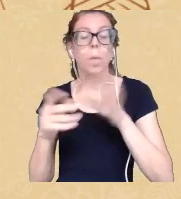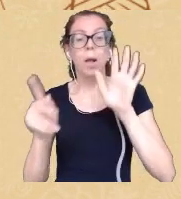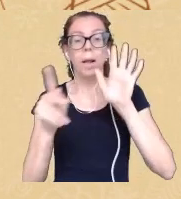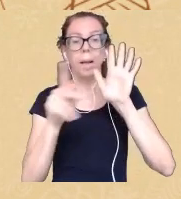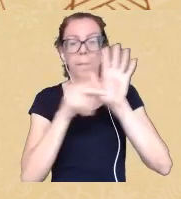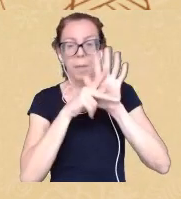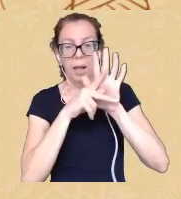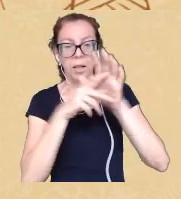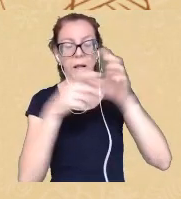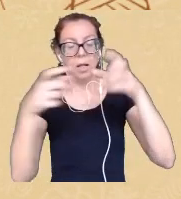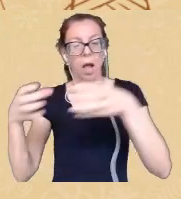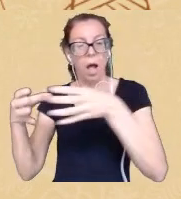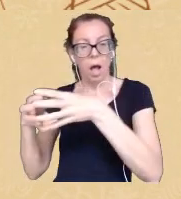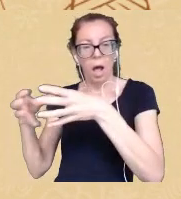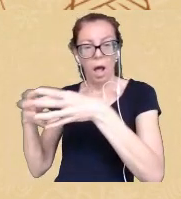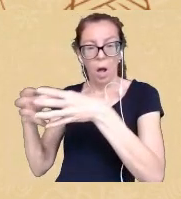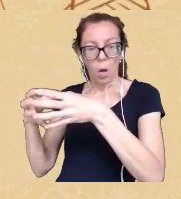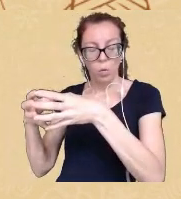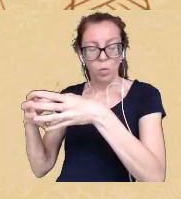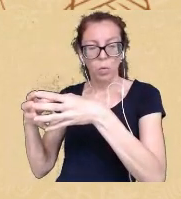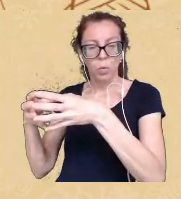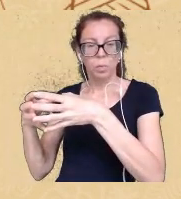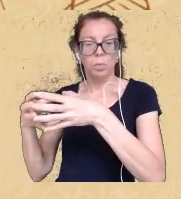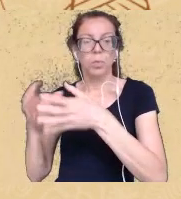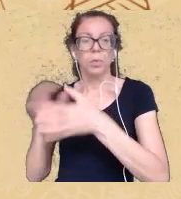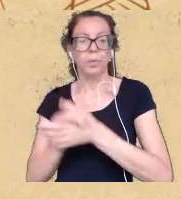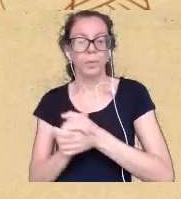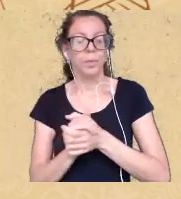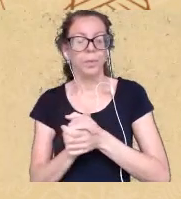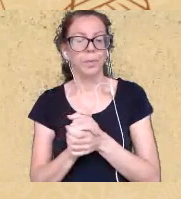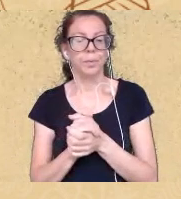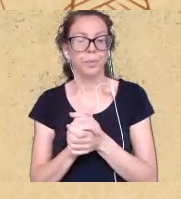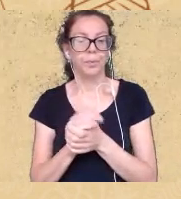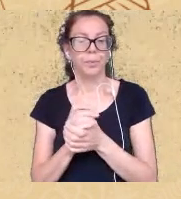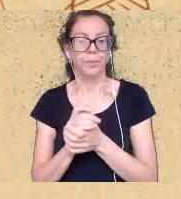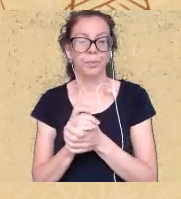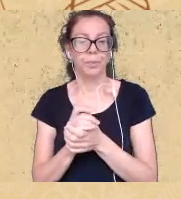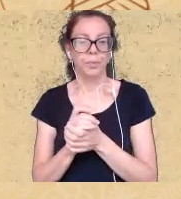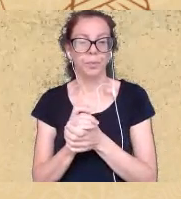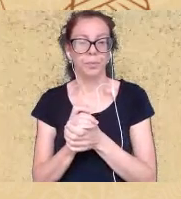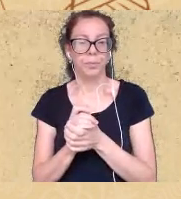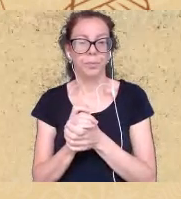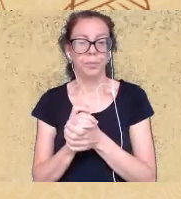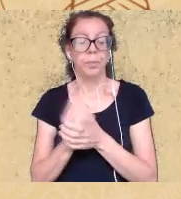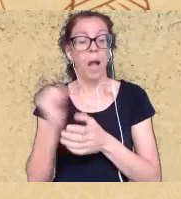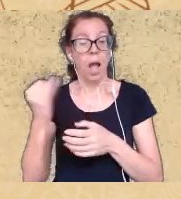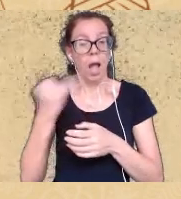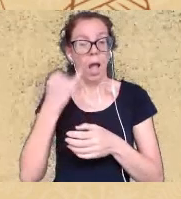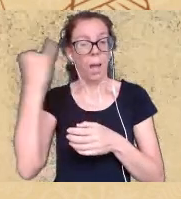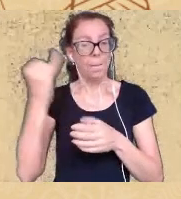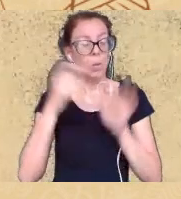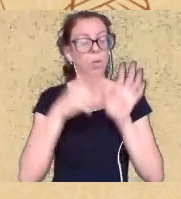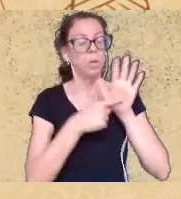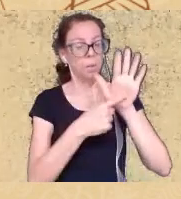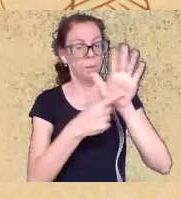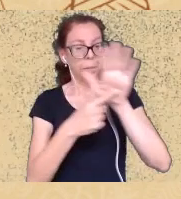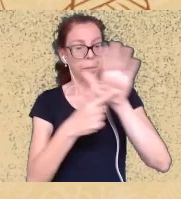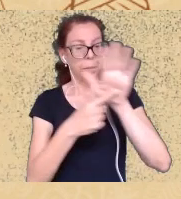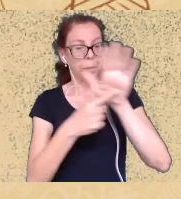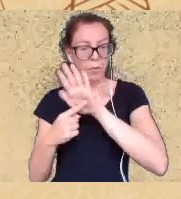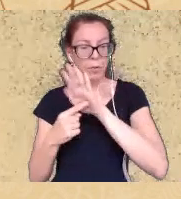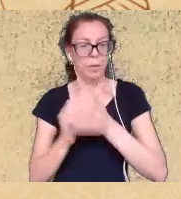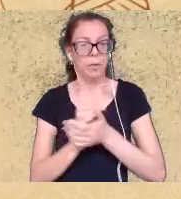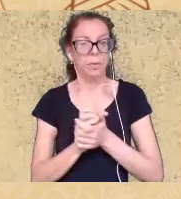que chamamos de negro o pardo e o preto acho importante fazer essa ressalva porque de